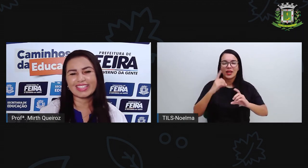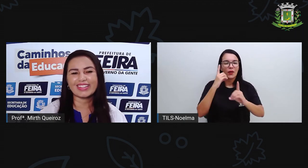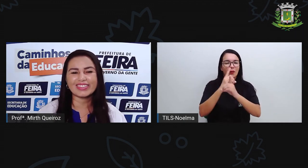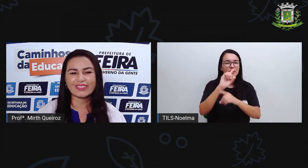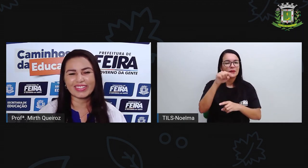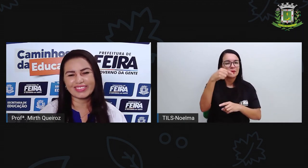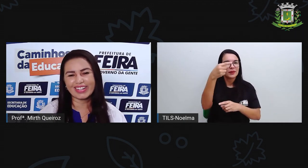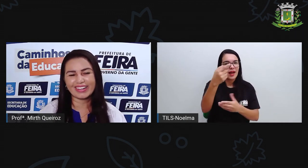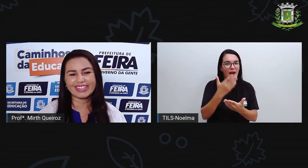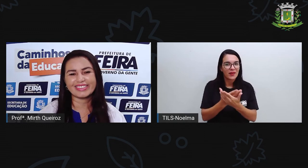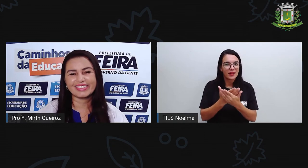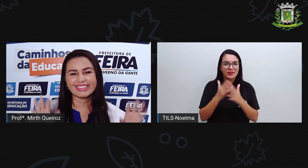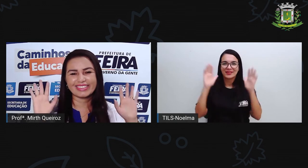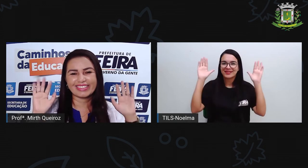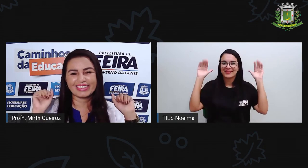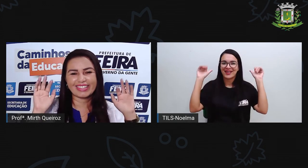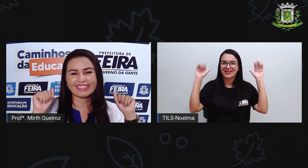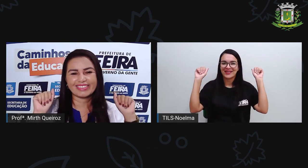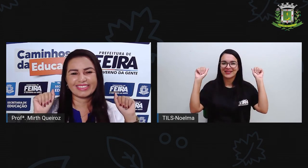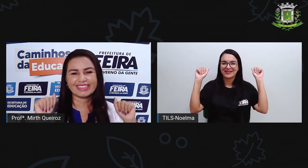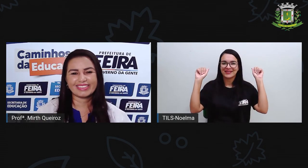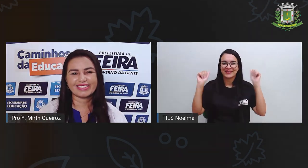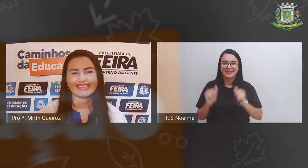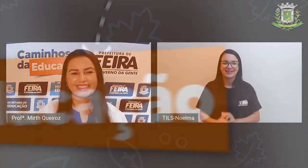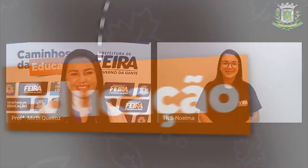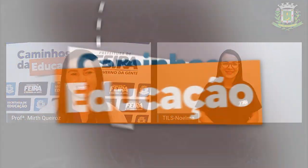gente se encontra na nossa próxima aula. Tchau, tchau.